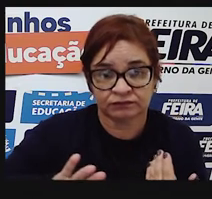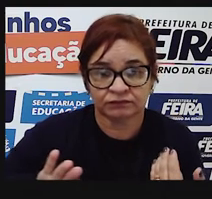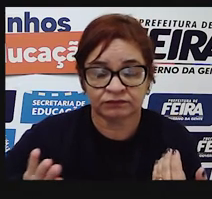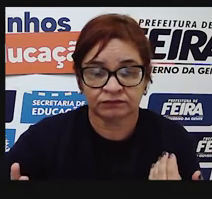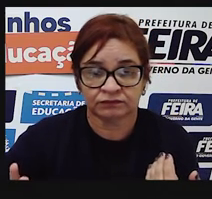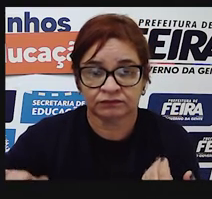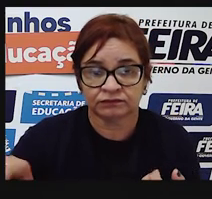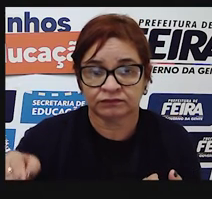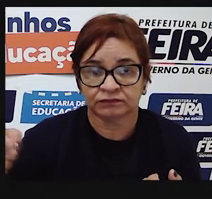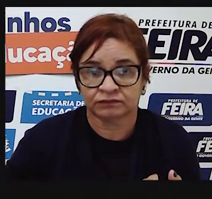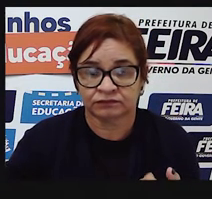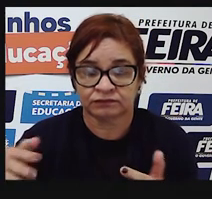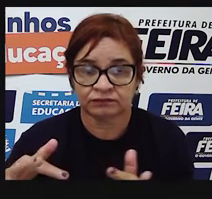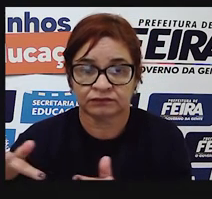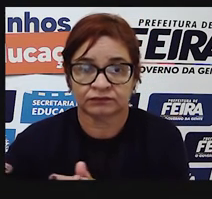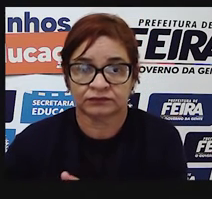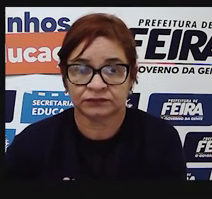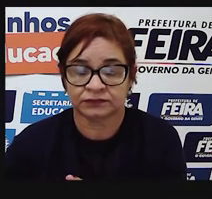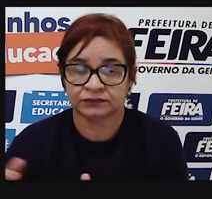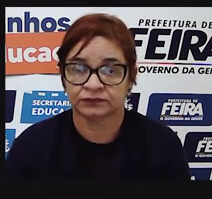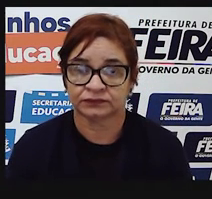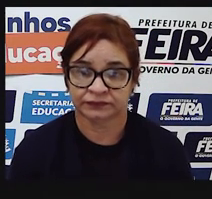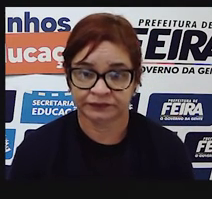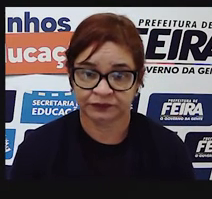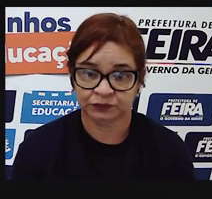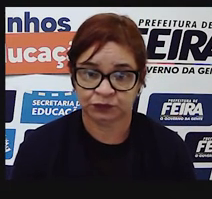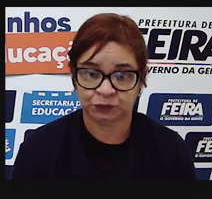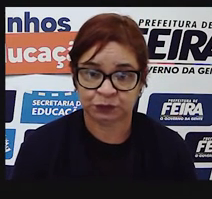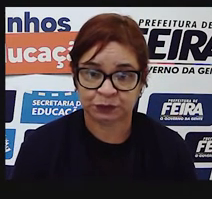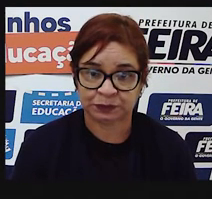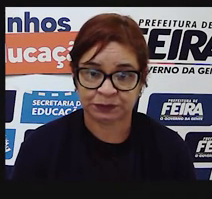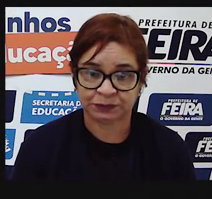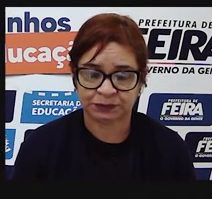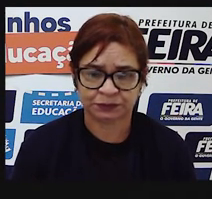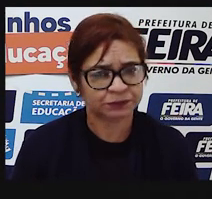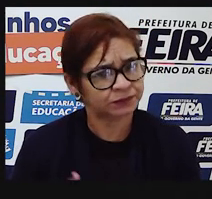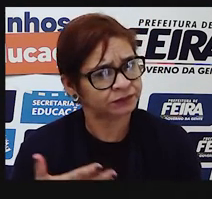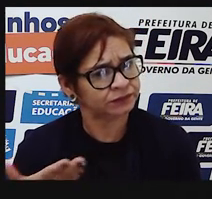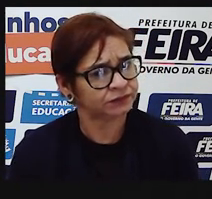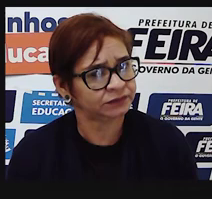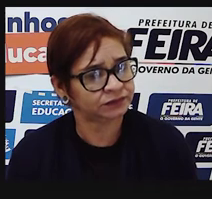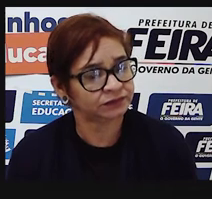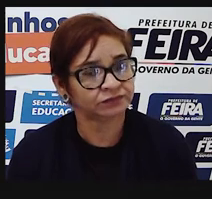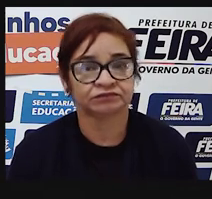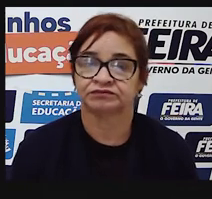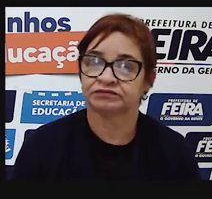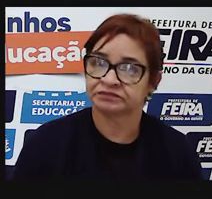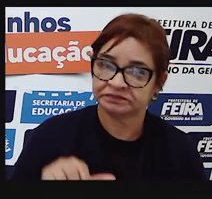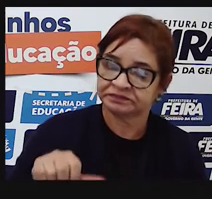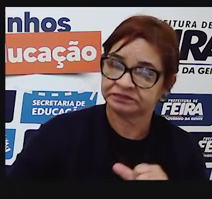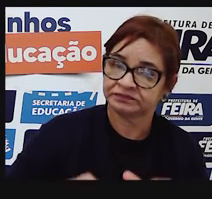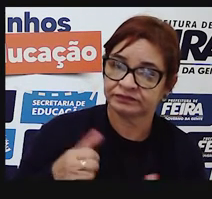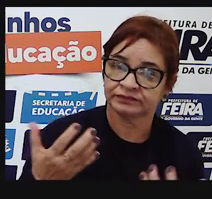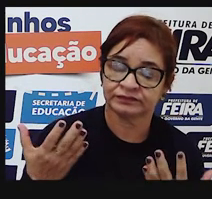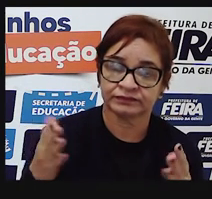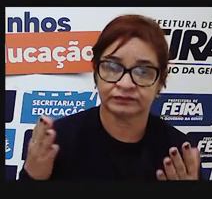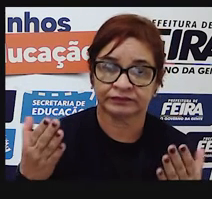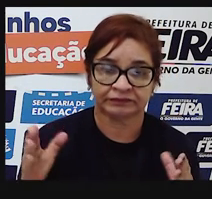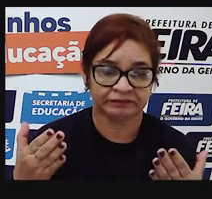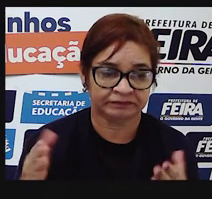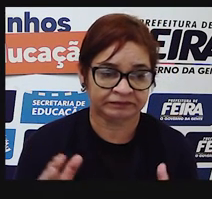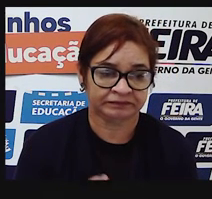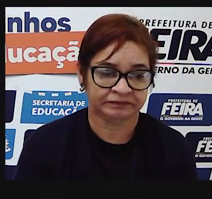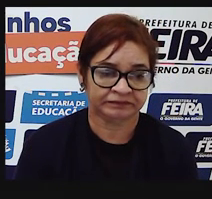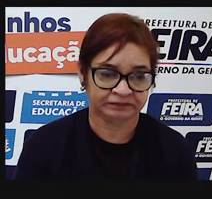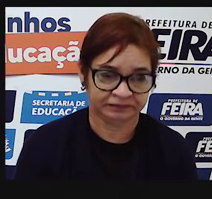restante da frase. Então, de repente, tudo virou uma festa. Isolar o aposto.